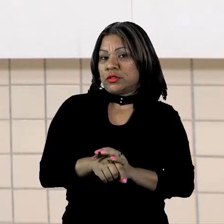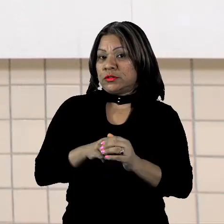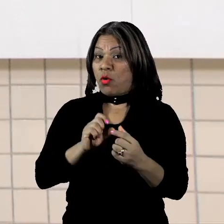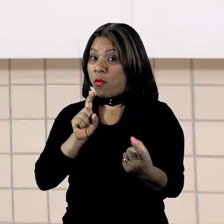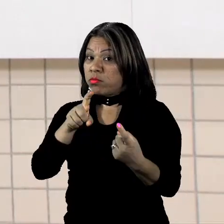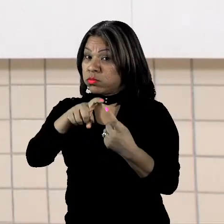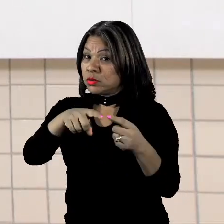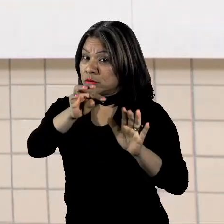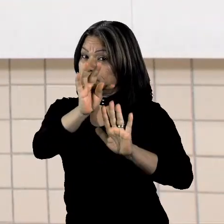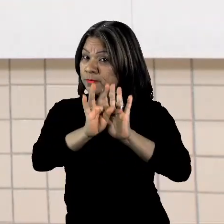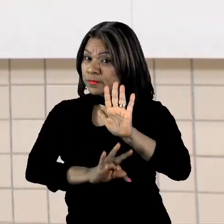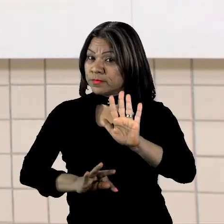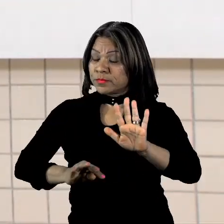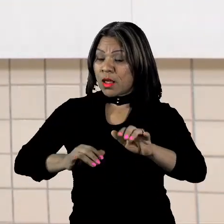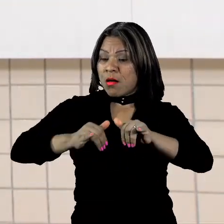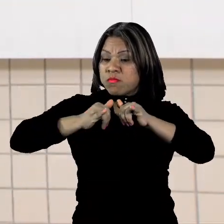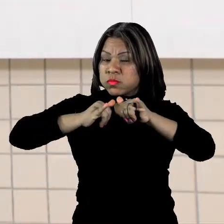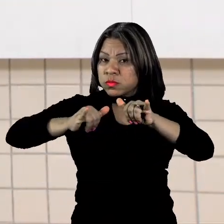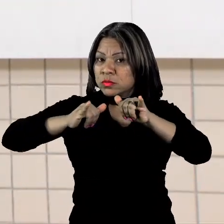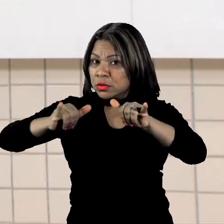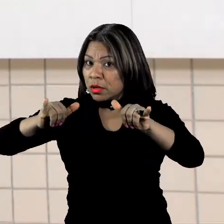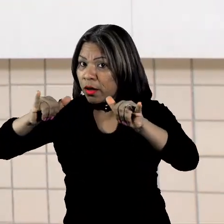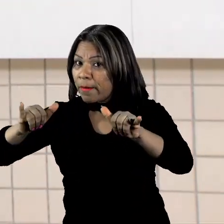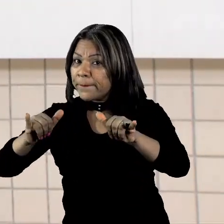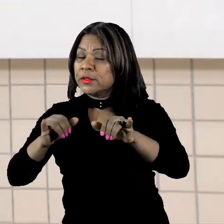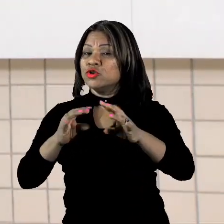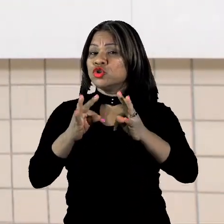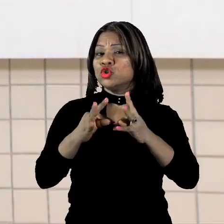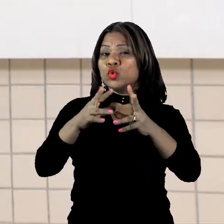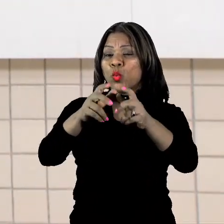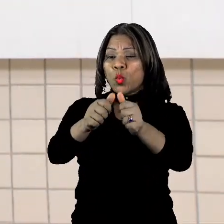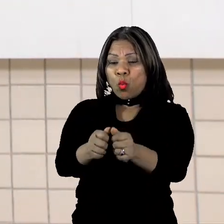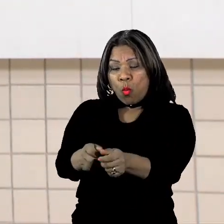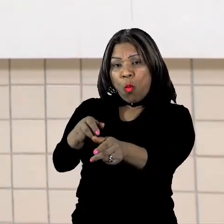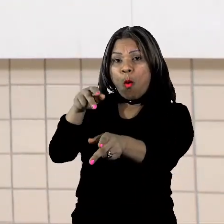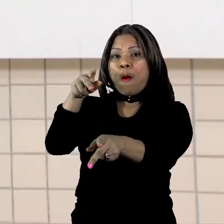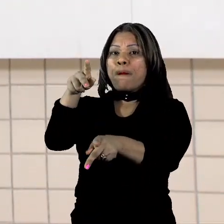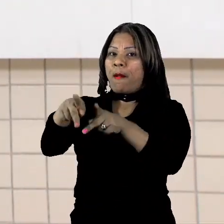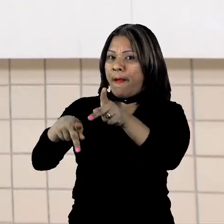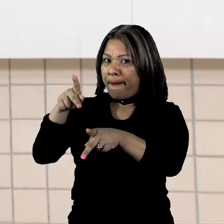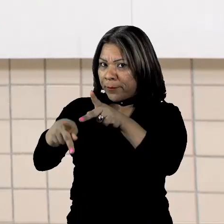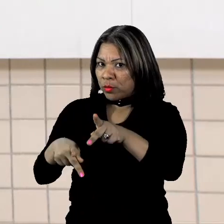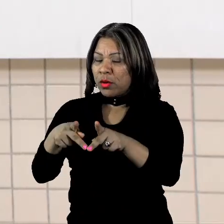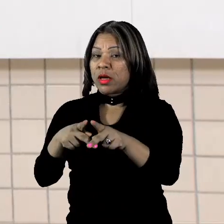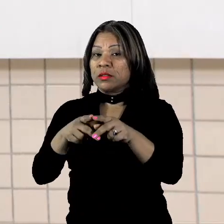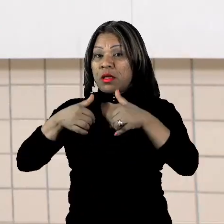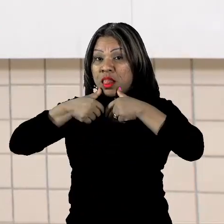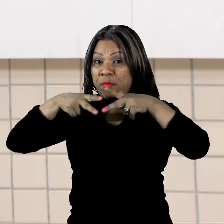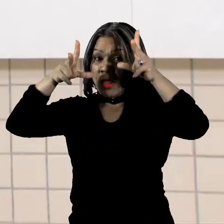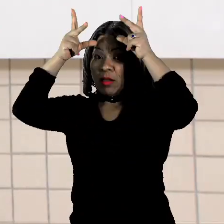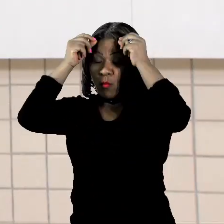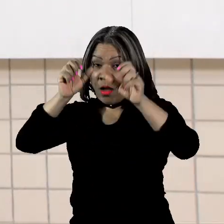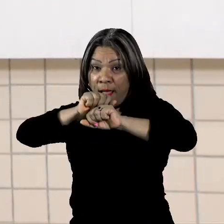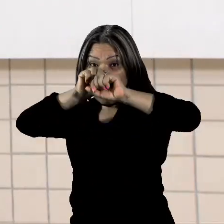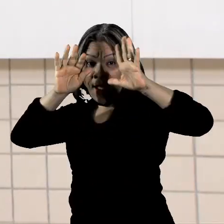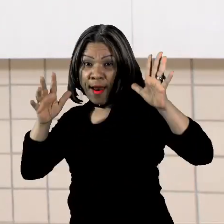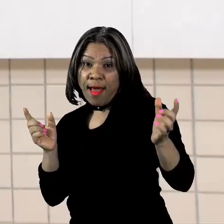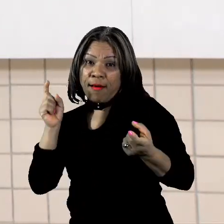transmitir esses dados para a população, numa linguagem clara, objetiva e impessoal.